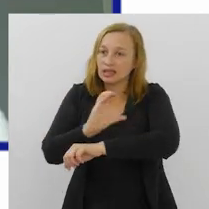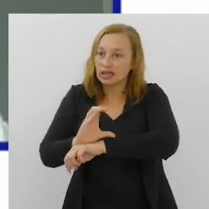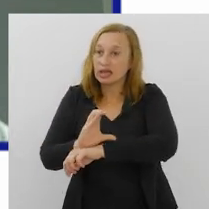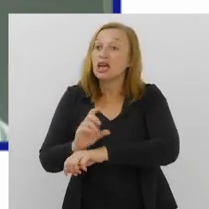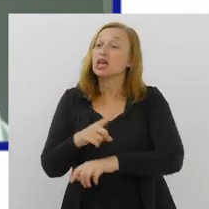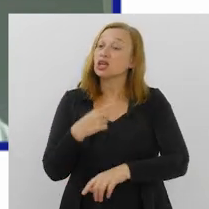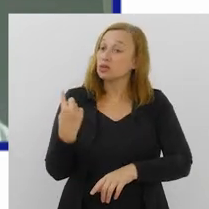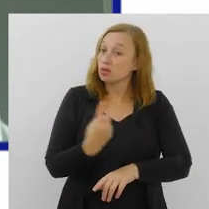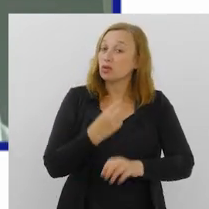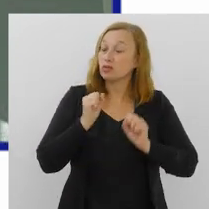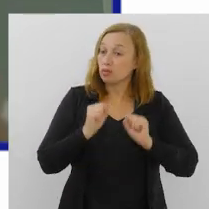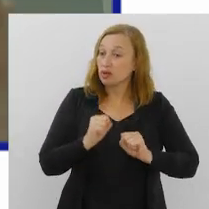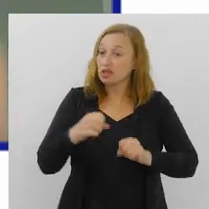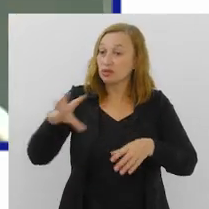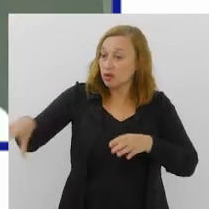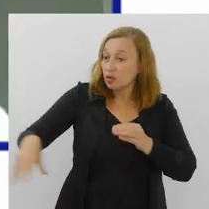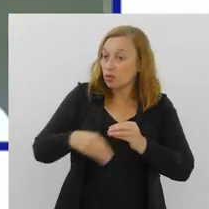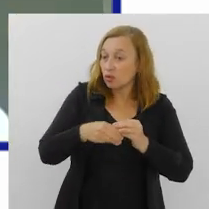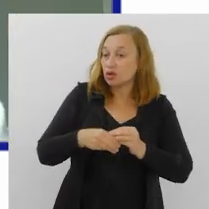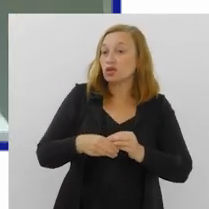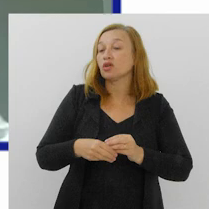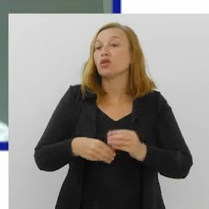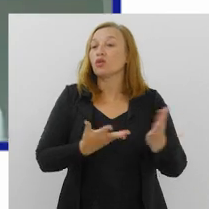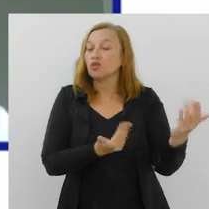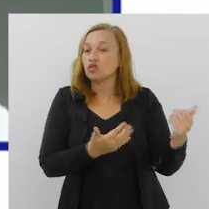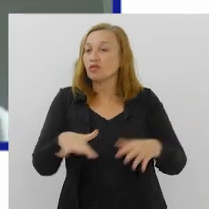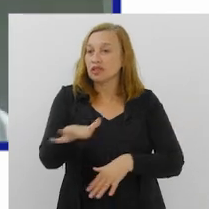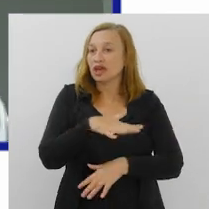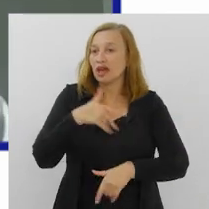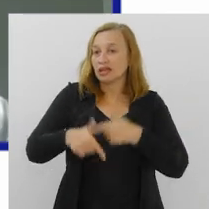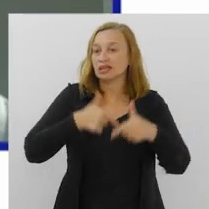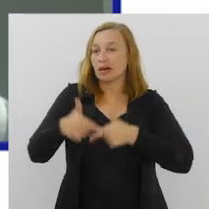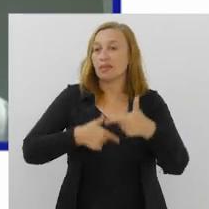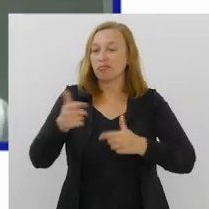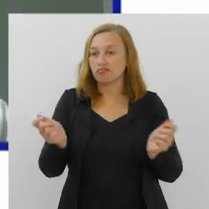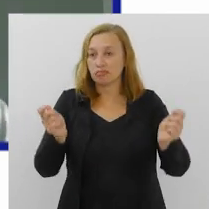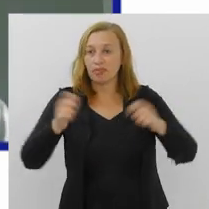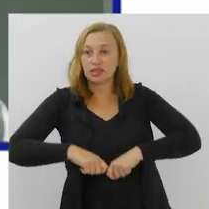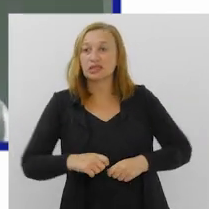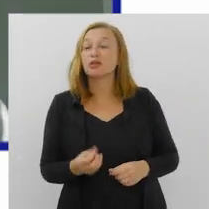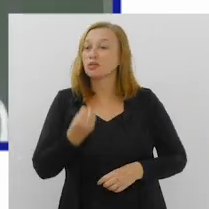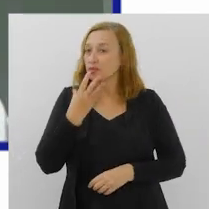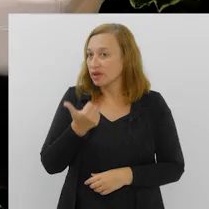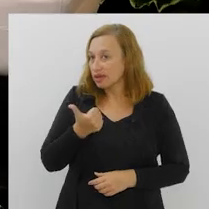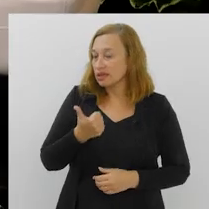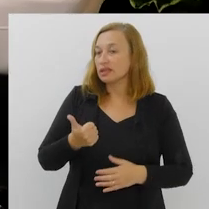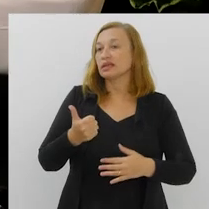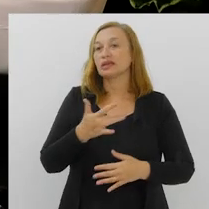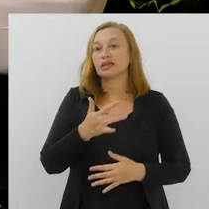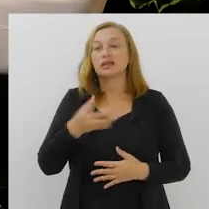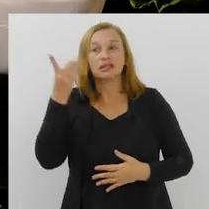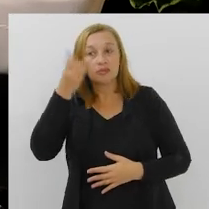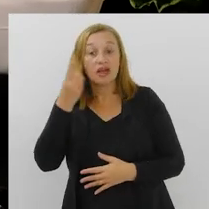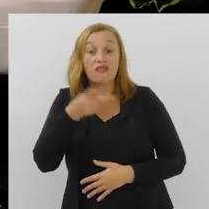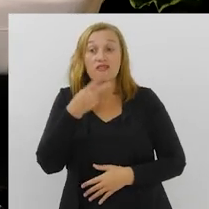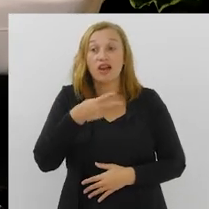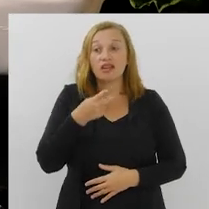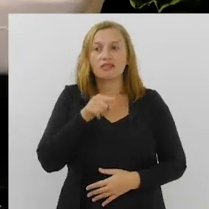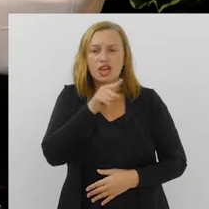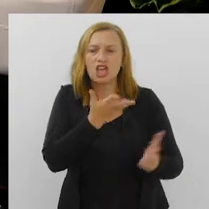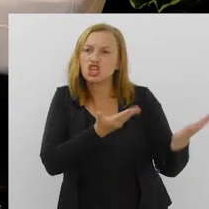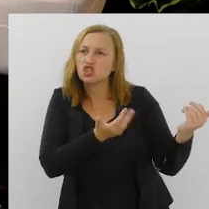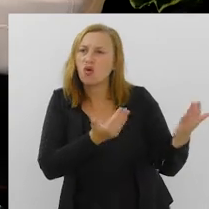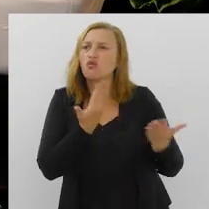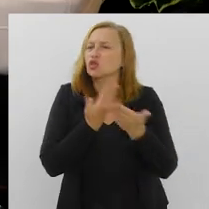fundações, para que a gente possa incluir o jovem no mercado de trabalho capacitando. Muito bem, muito bem, deputado. Bom, e aí